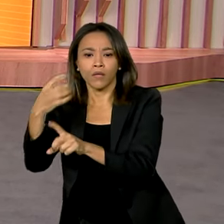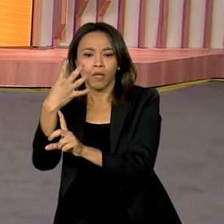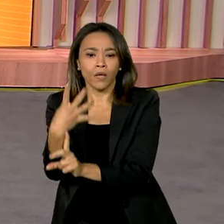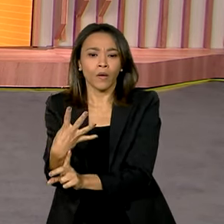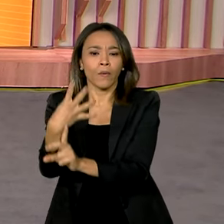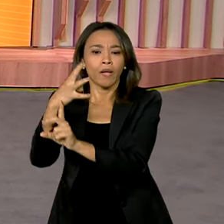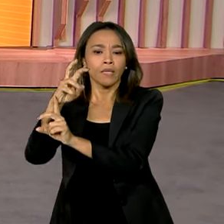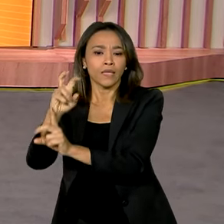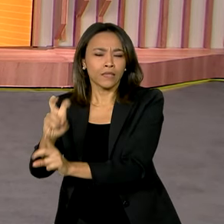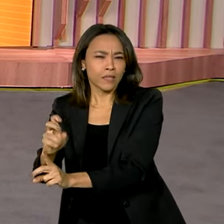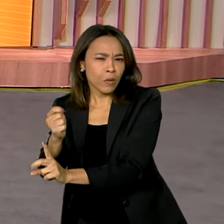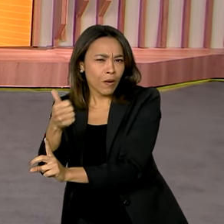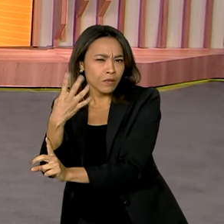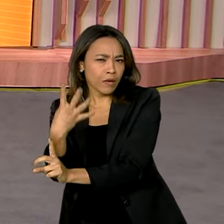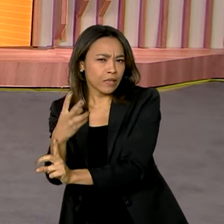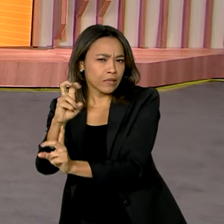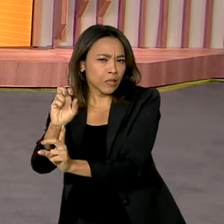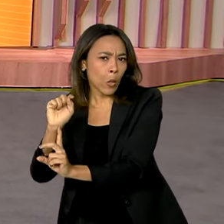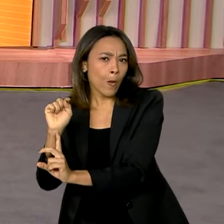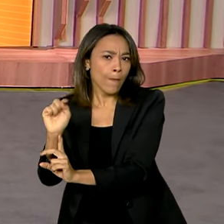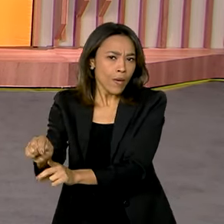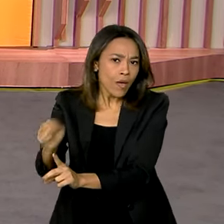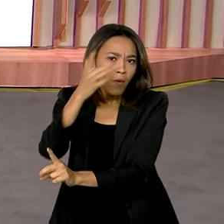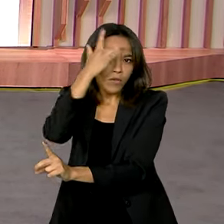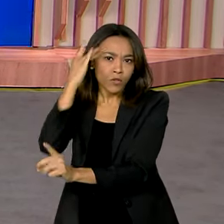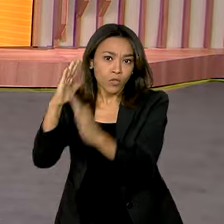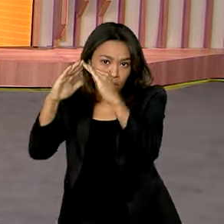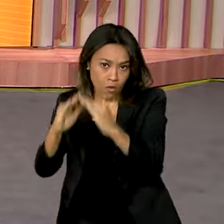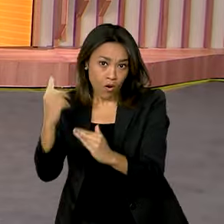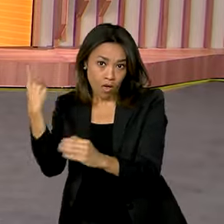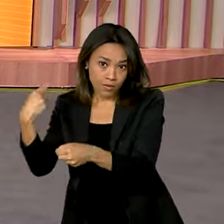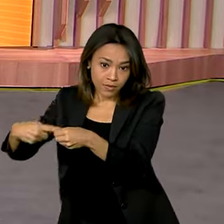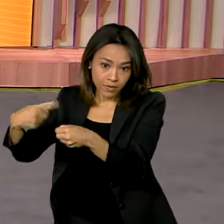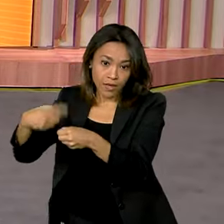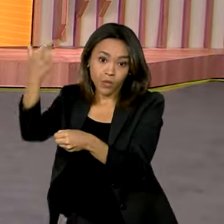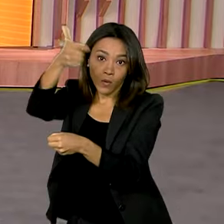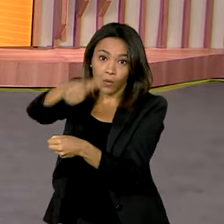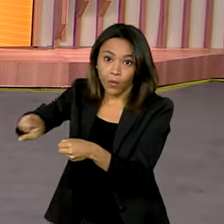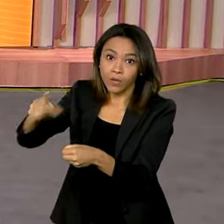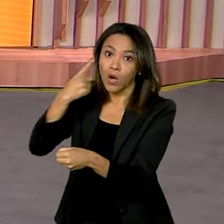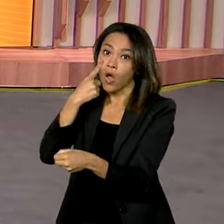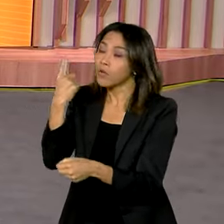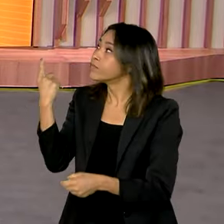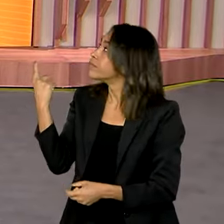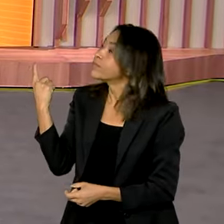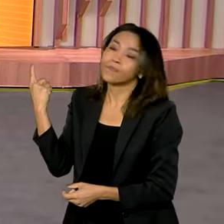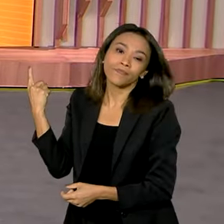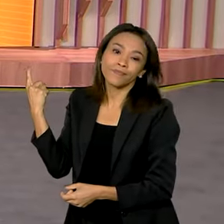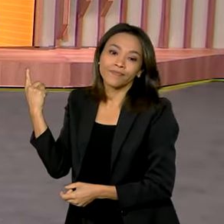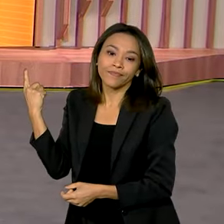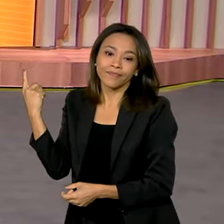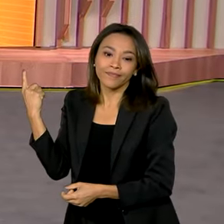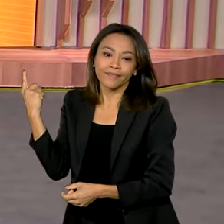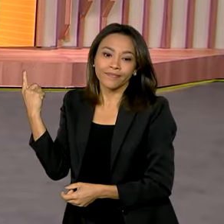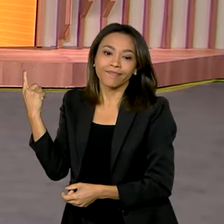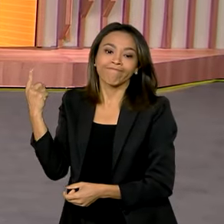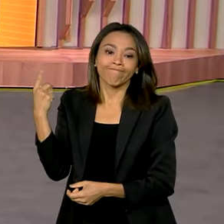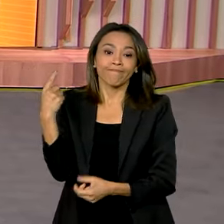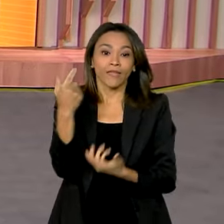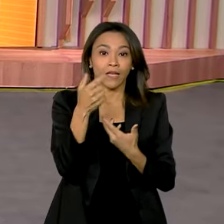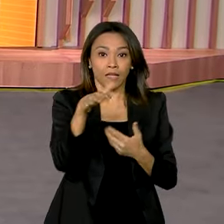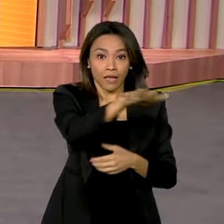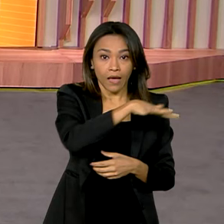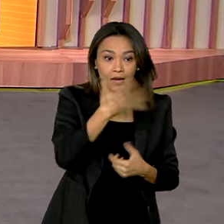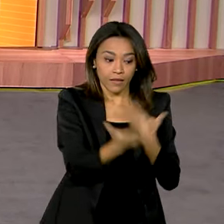habitantes em Chiquichique, na Bahia. Vamos dar uma olhada na outra tela? Olha aí. Aqui. No atendimento à